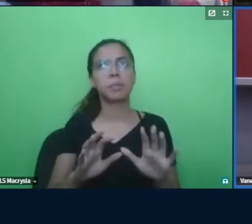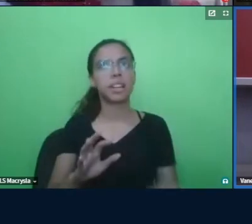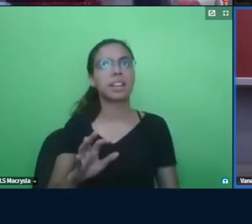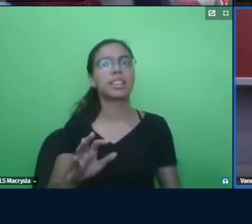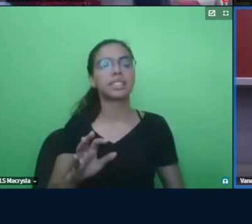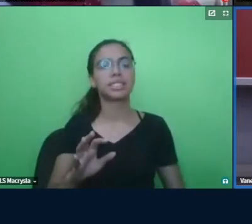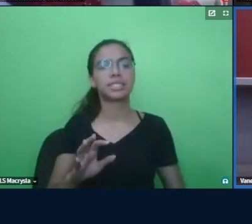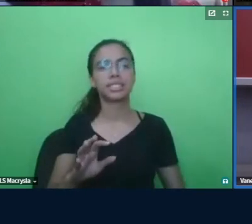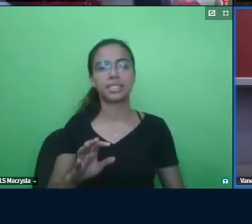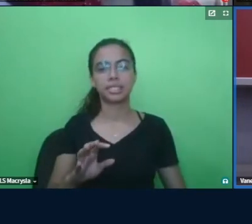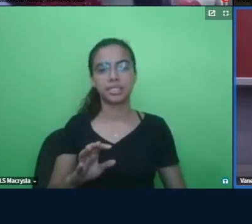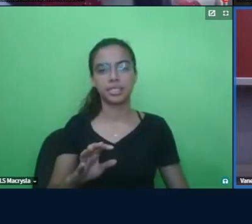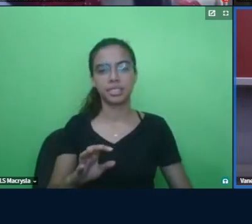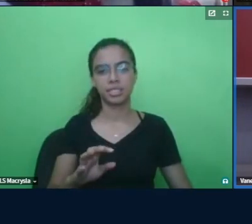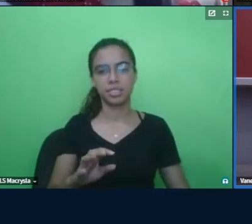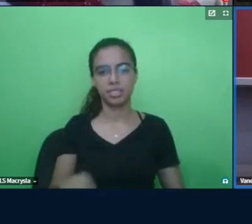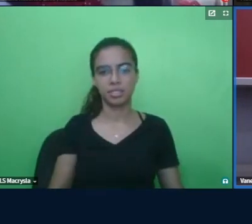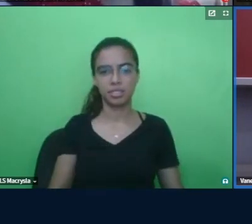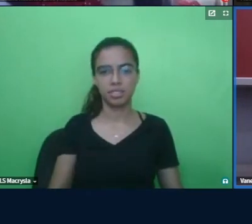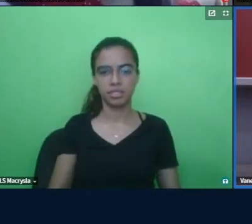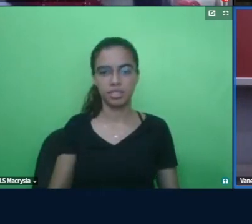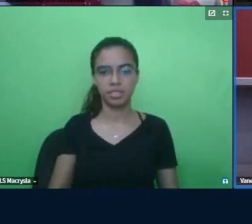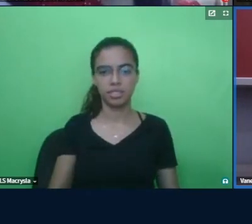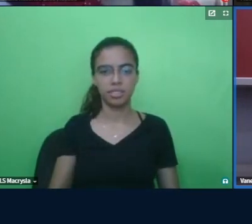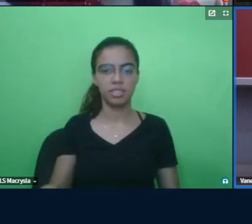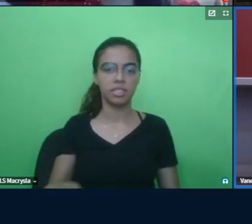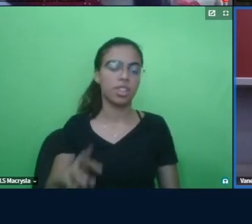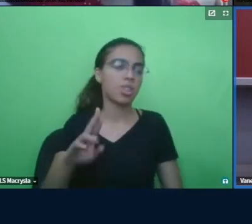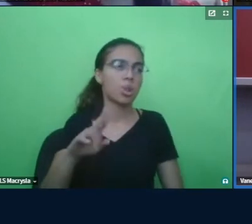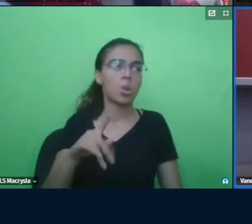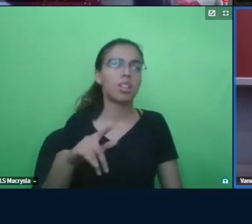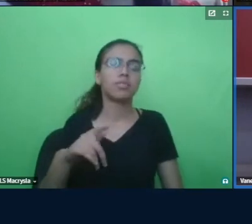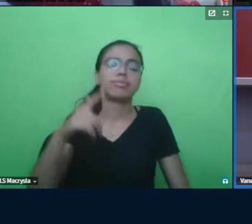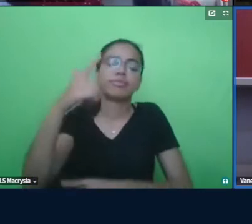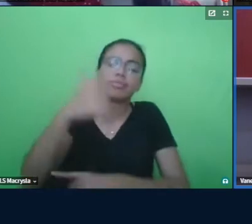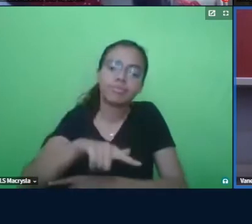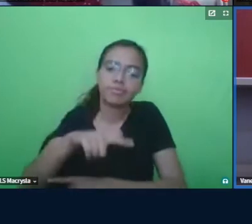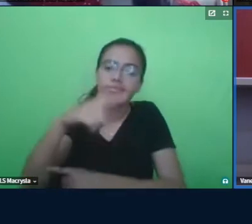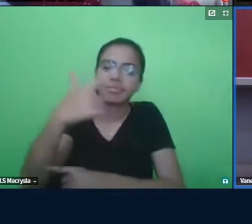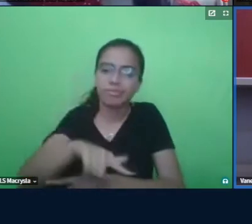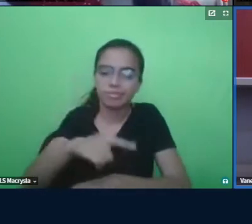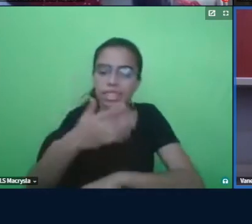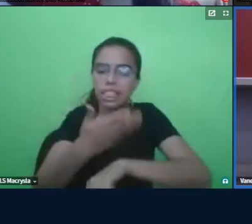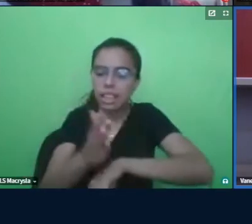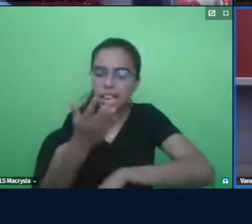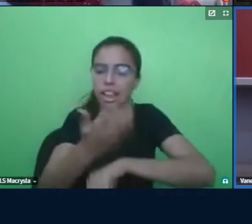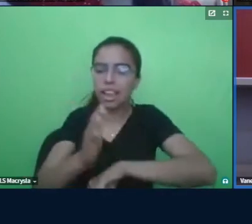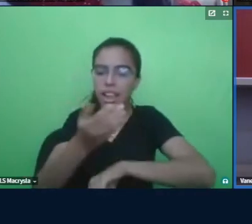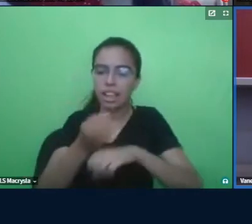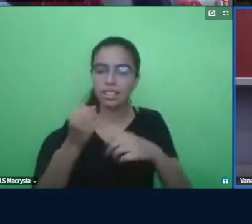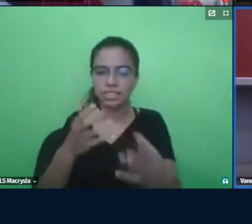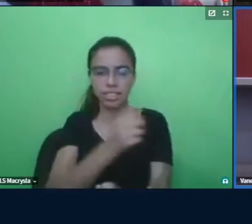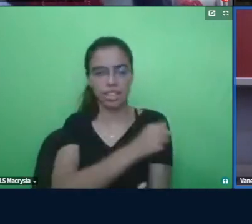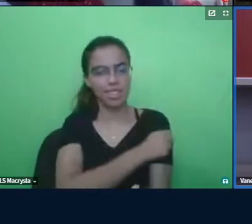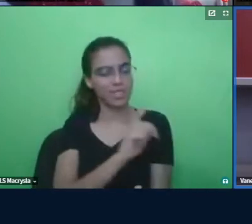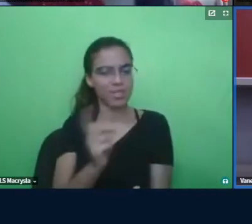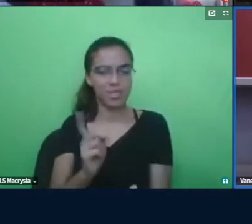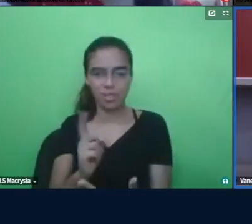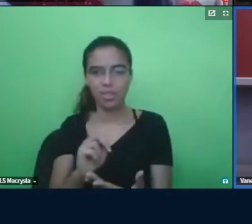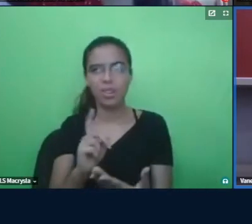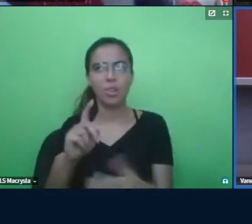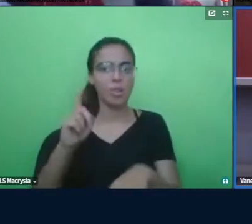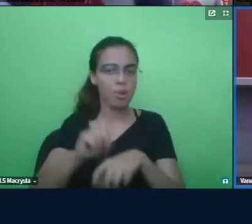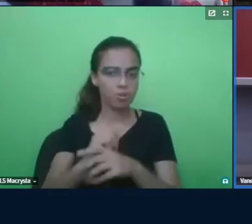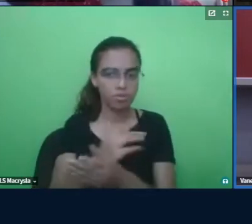mas ela não é uma repetição de hábitos, não é treinamento. Então, a hora que a gente começa a falar de Skinner,